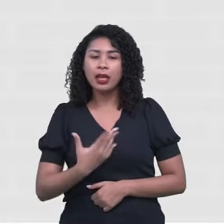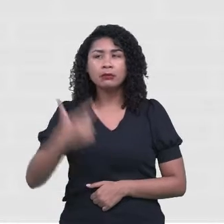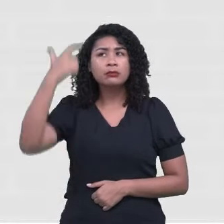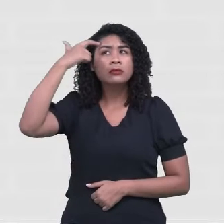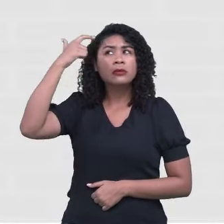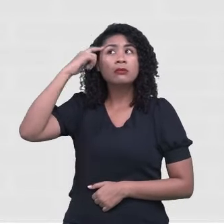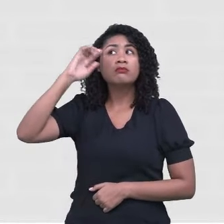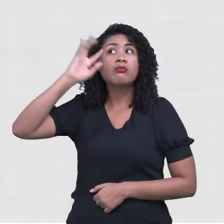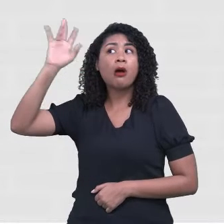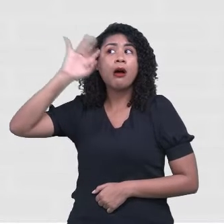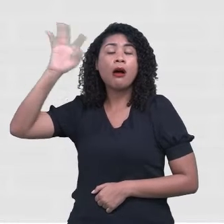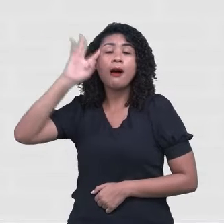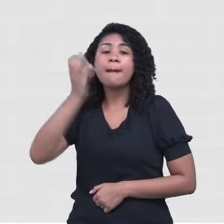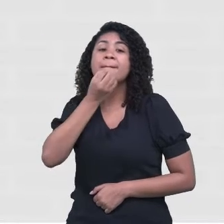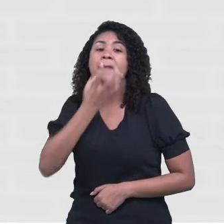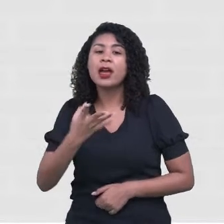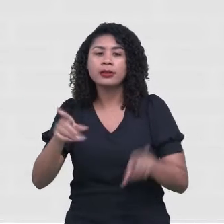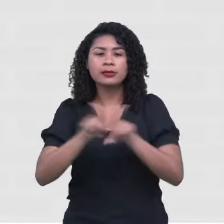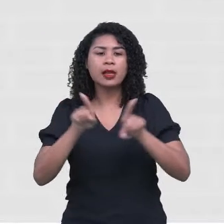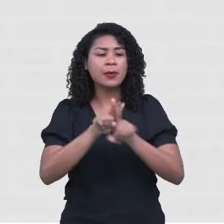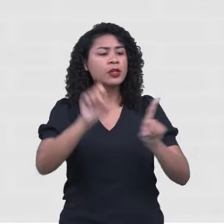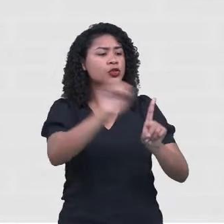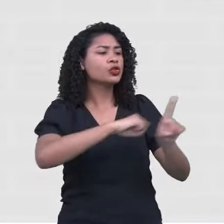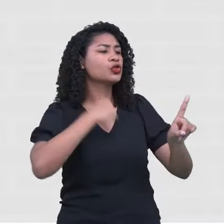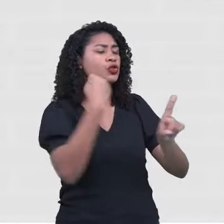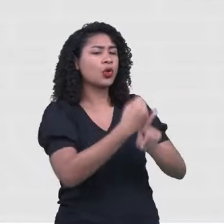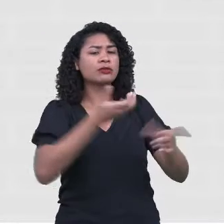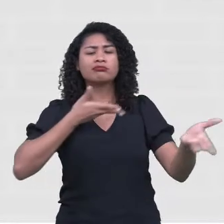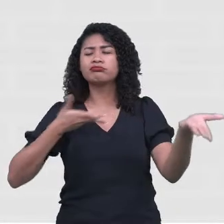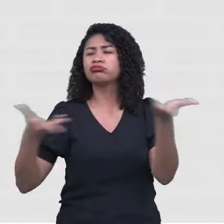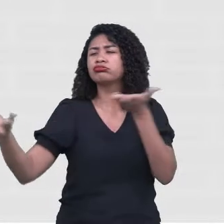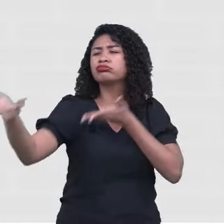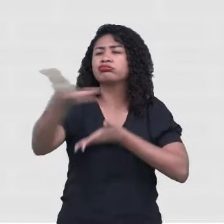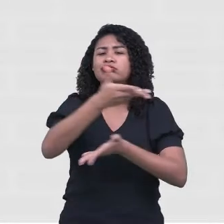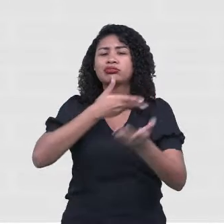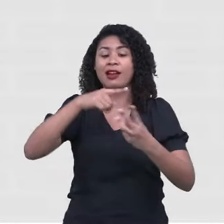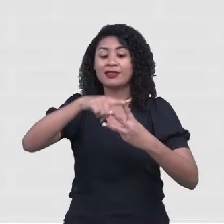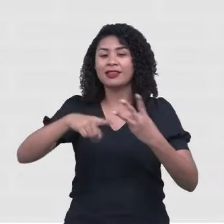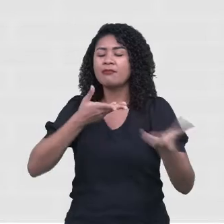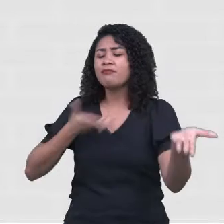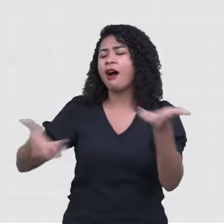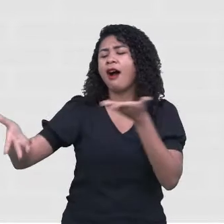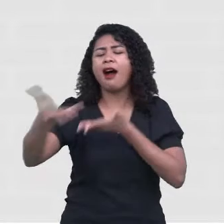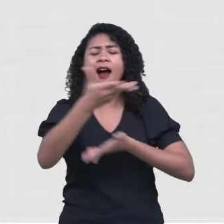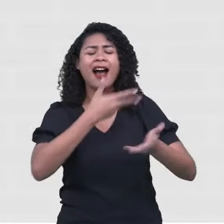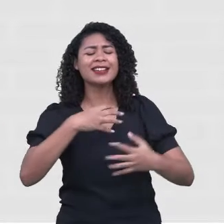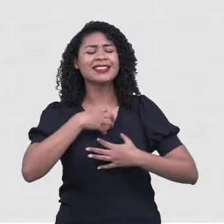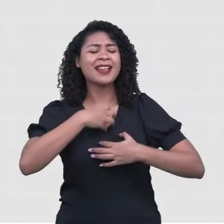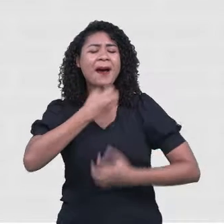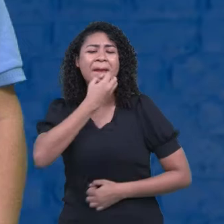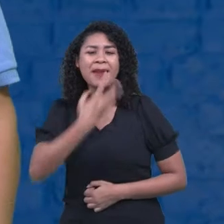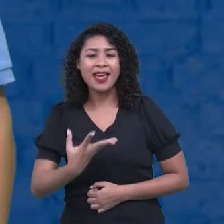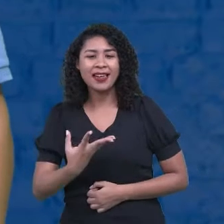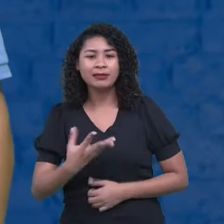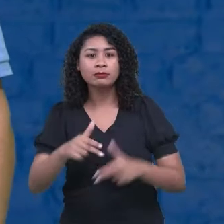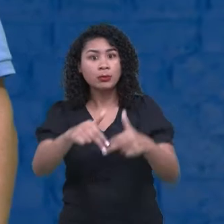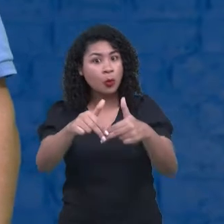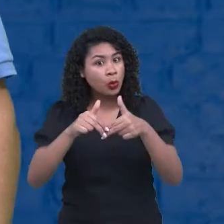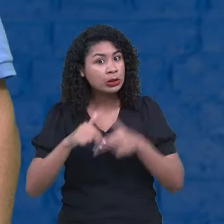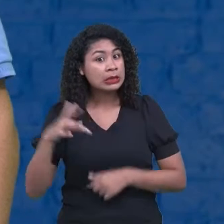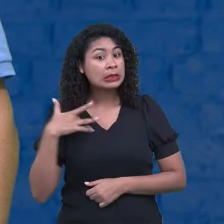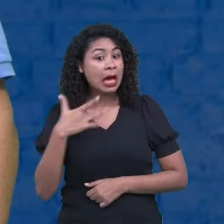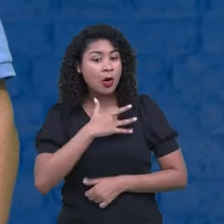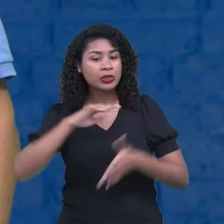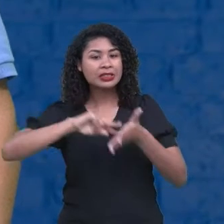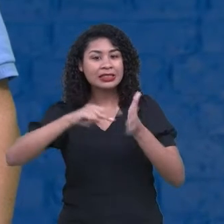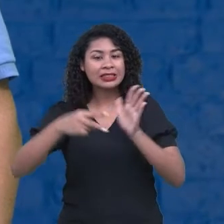não apenas a mera ausência de doença ou enfermidade. Então, a saúde, ela é o quê? Todo um